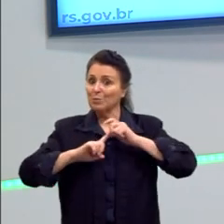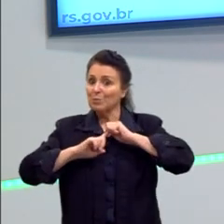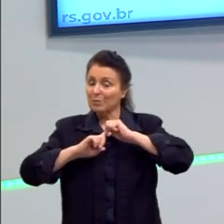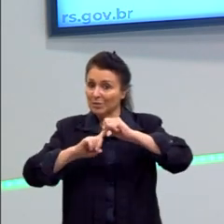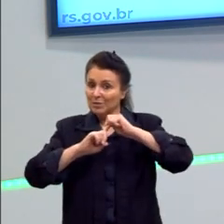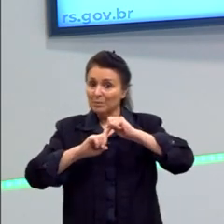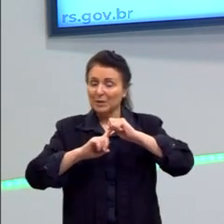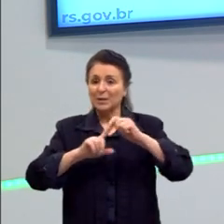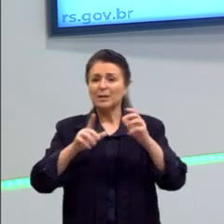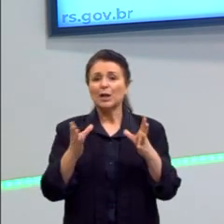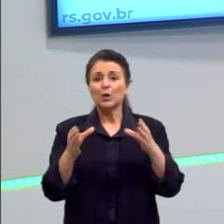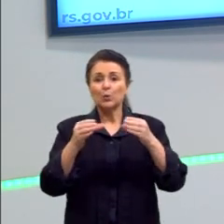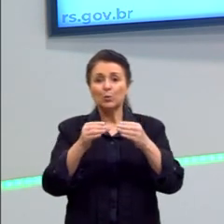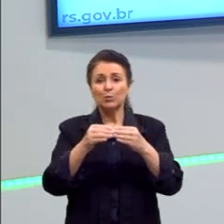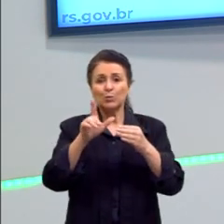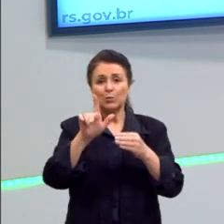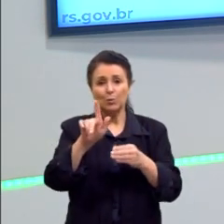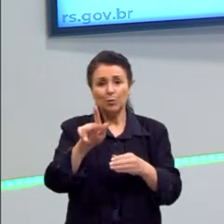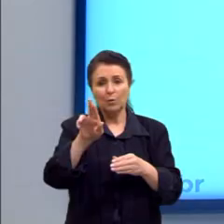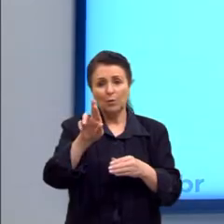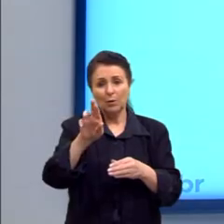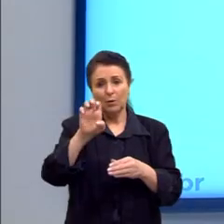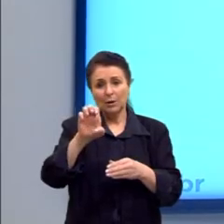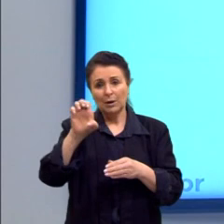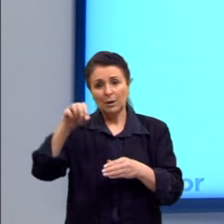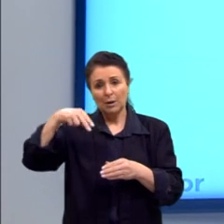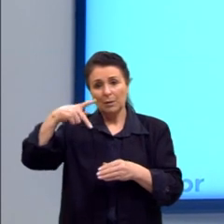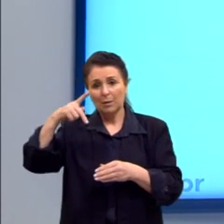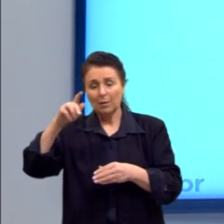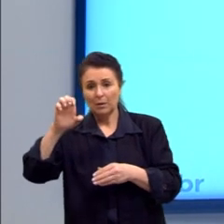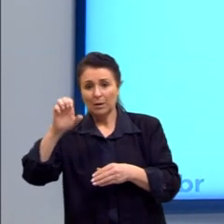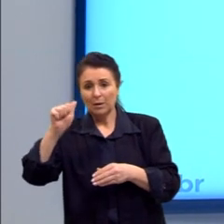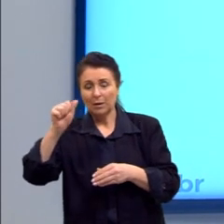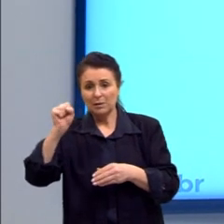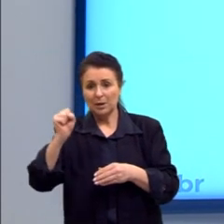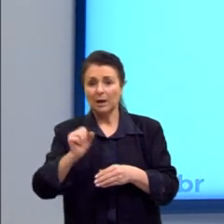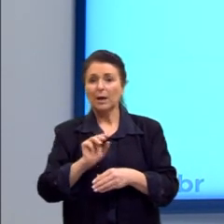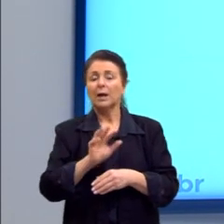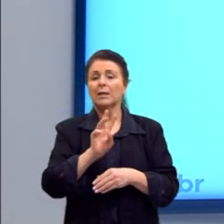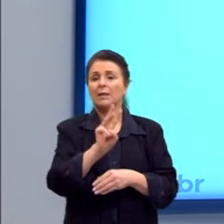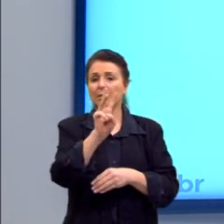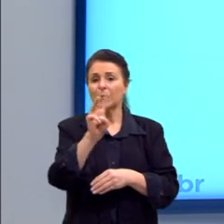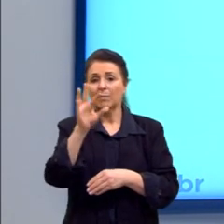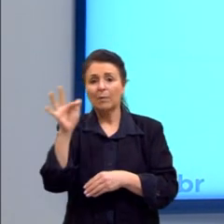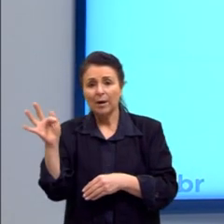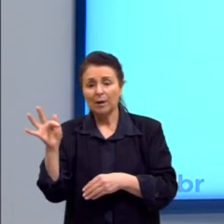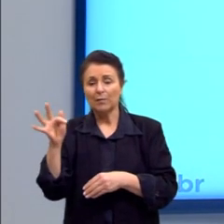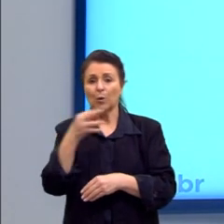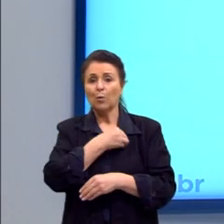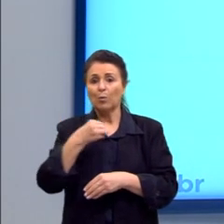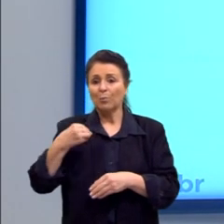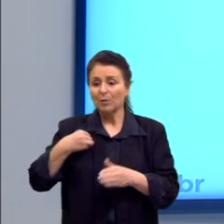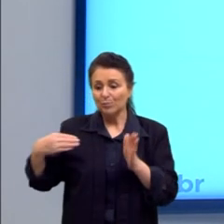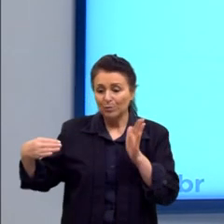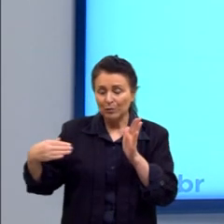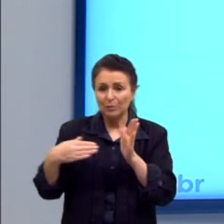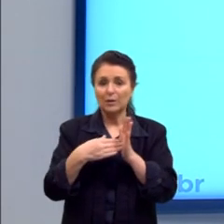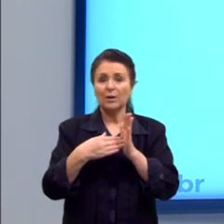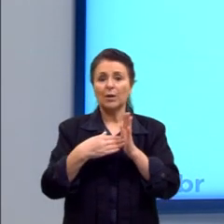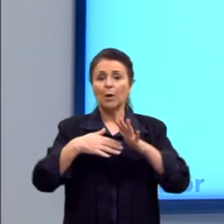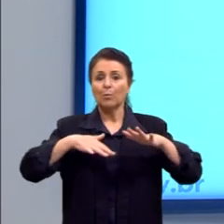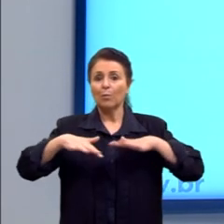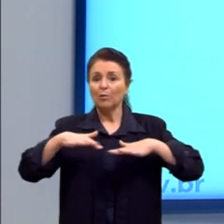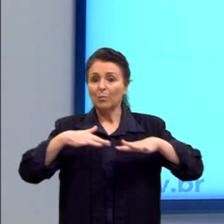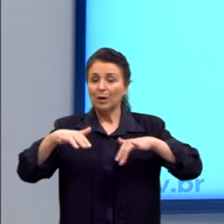Greenpeace, que são muitos conhecidos, WWF, Médicos Sem Fronteiras, Movimentos Pela Fome,